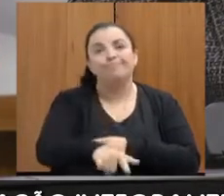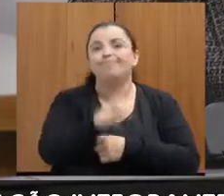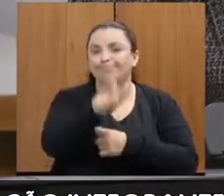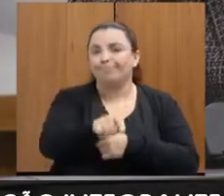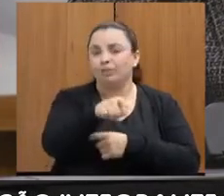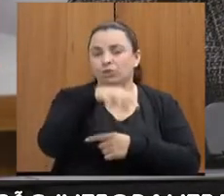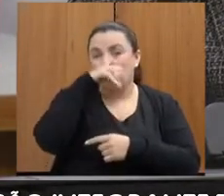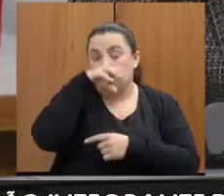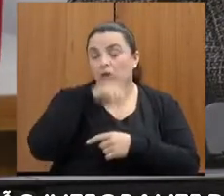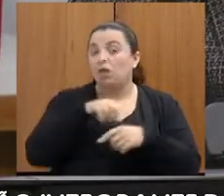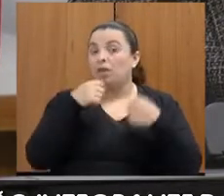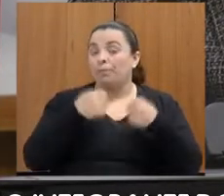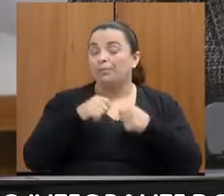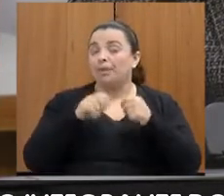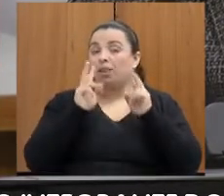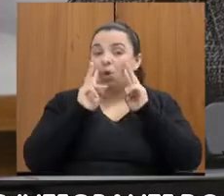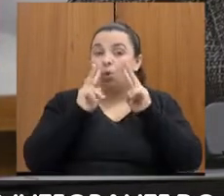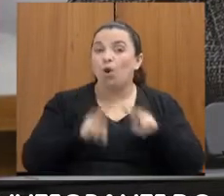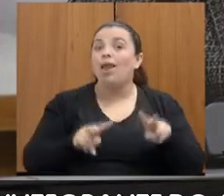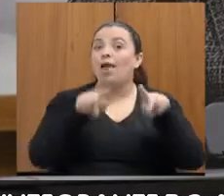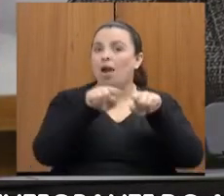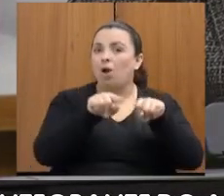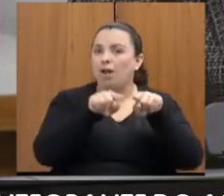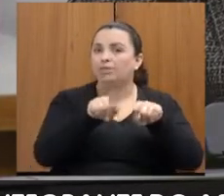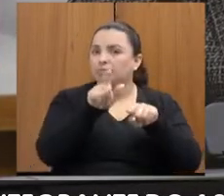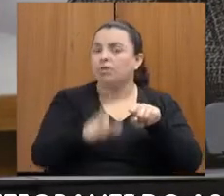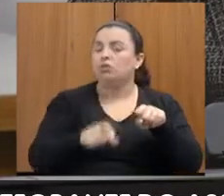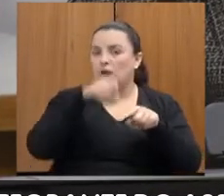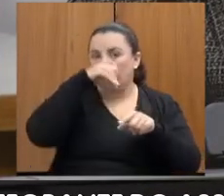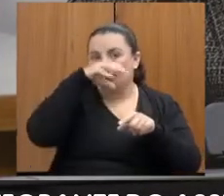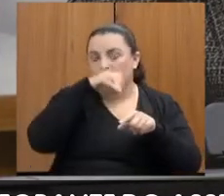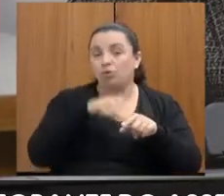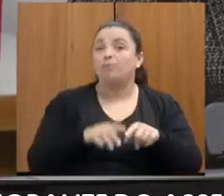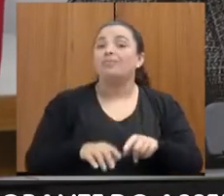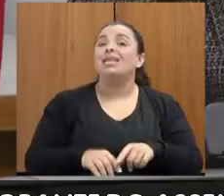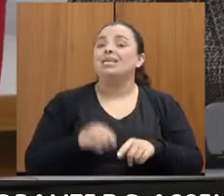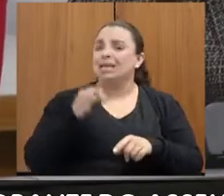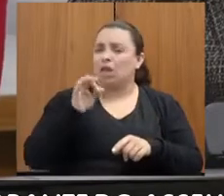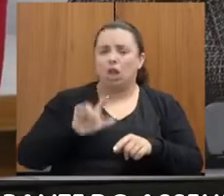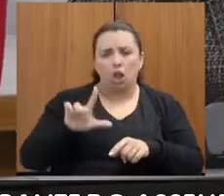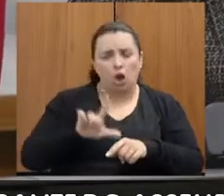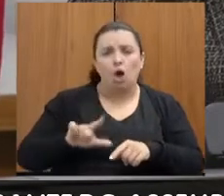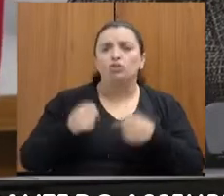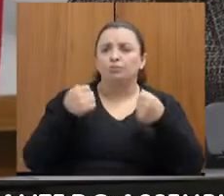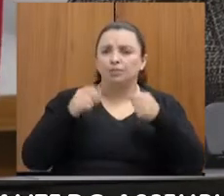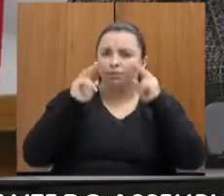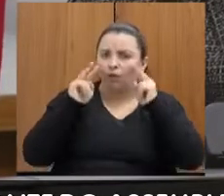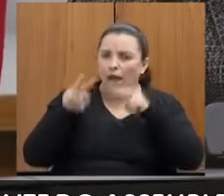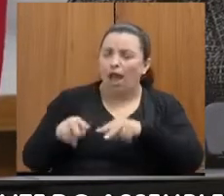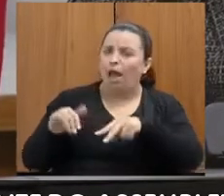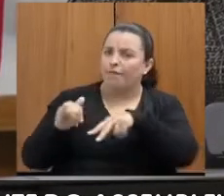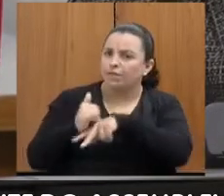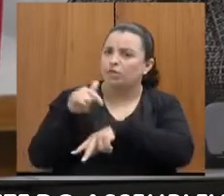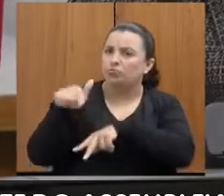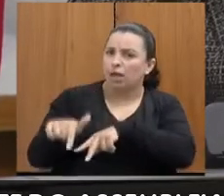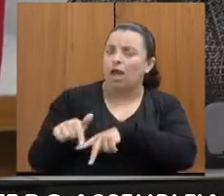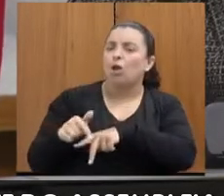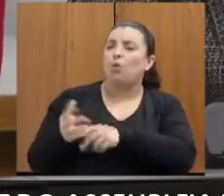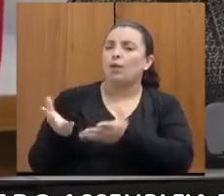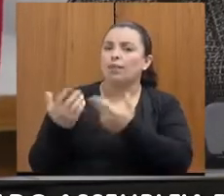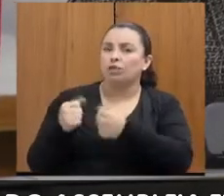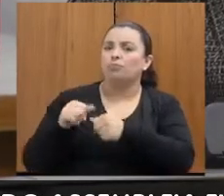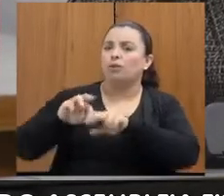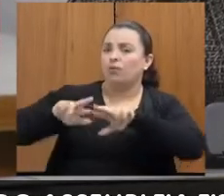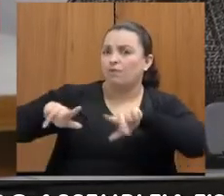Então, também é um olhar que a gente tem que começar a ter, claro, sem dúvida nenhuma, o olhar para a vítima do atendimento multidisciplinar é extremamente importante. Eu